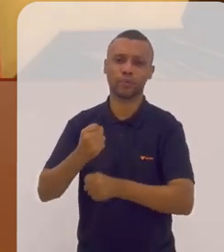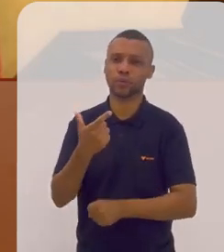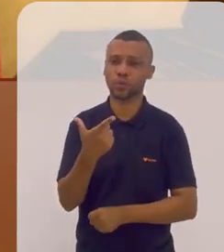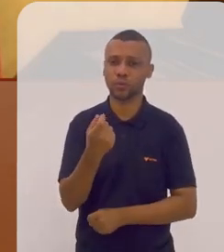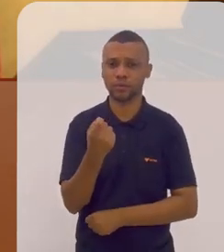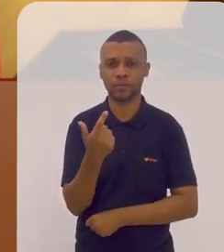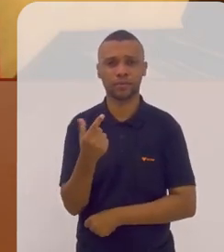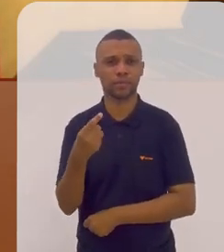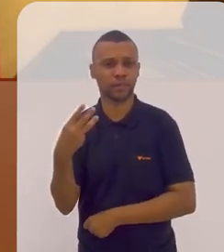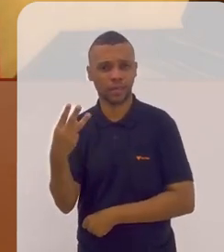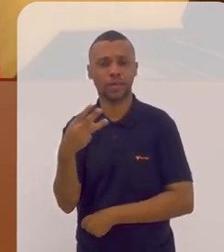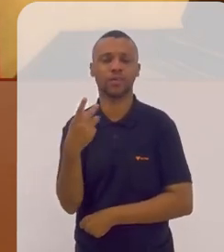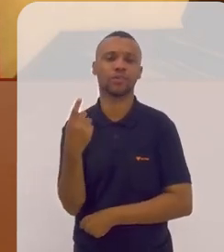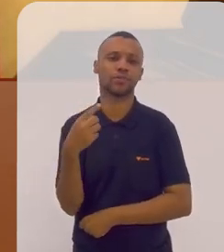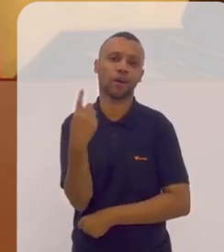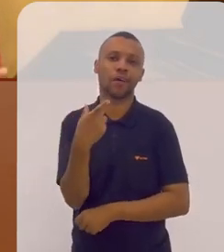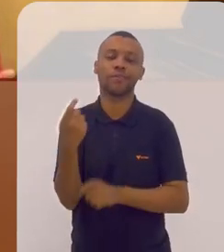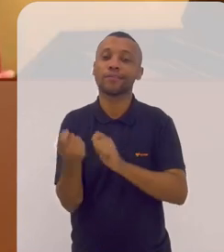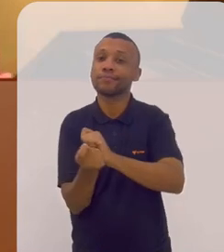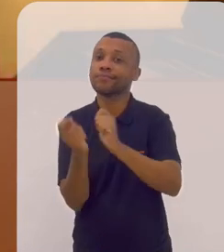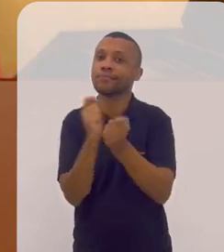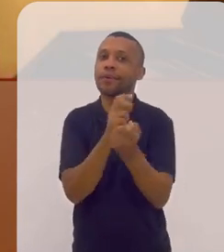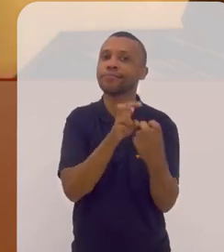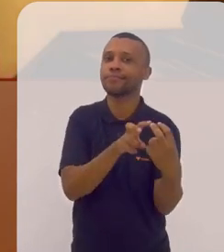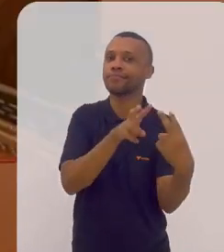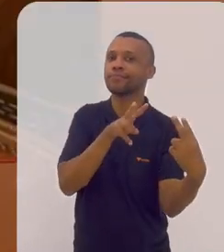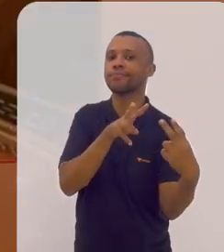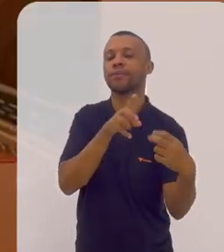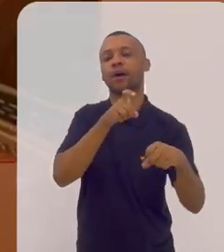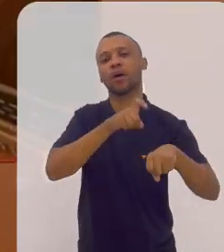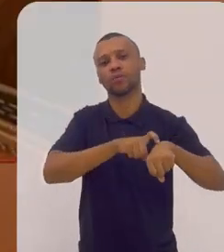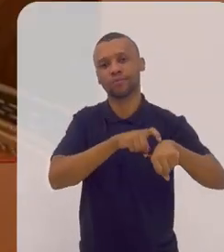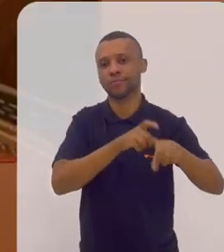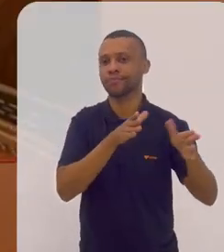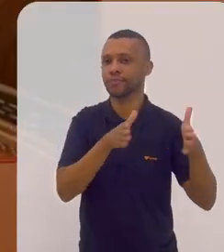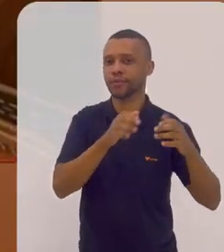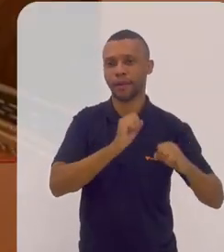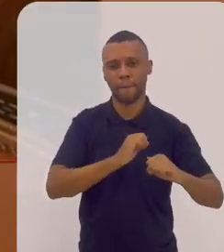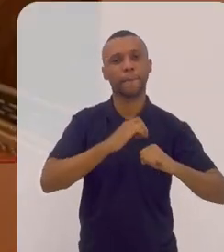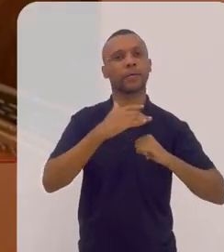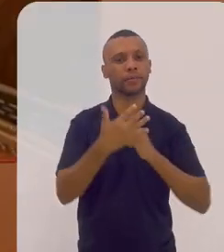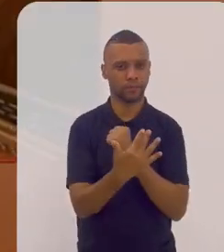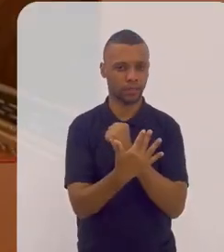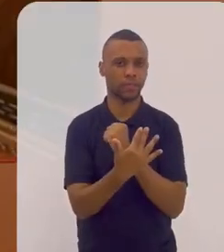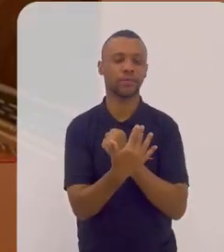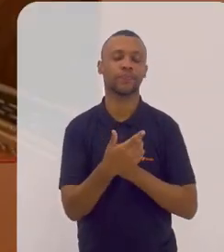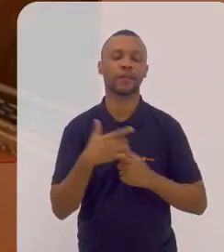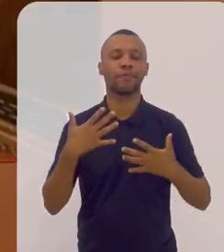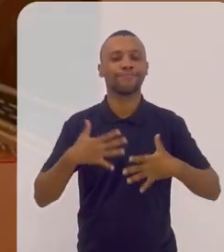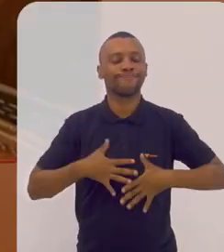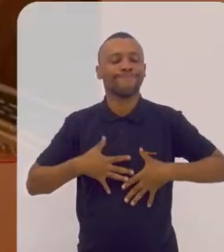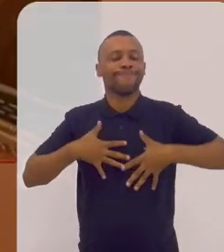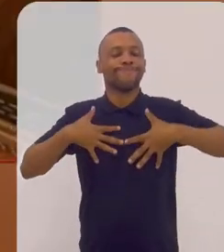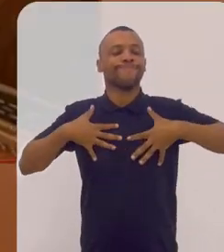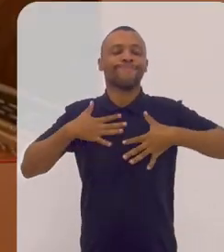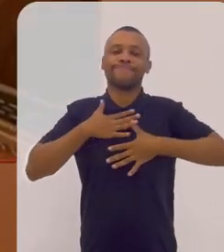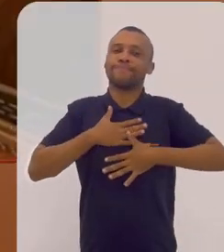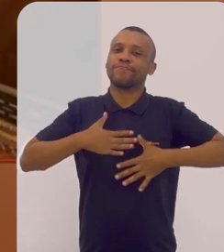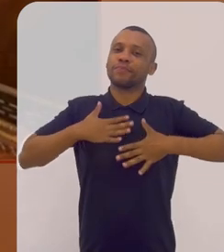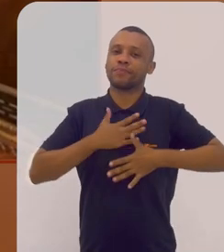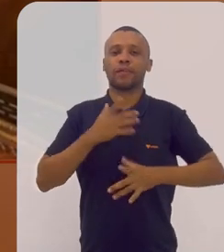espetáculos em 2023 fizemos uma versão virtual aí durante a durante a pandemia é muito